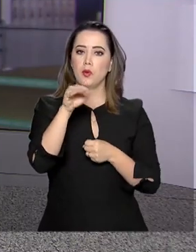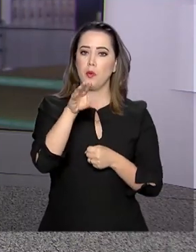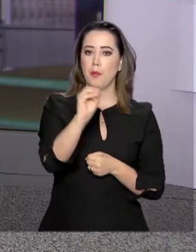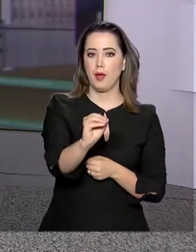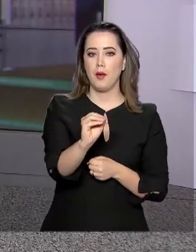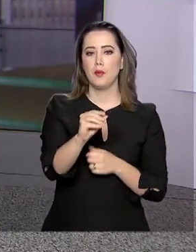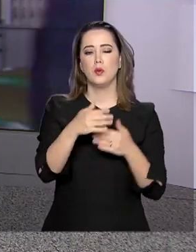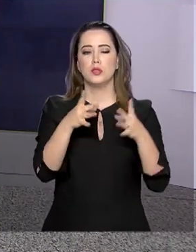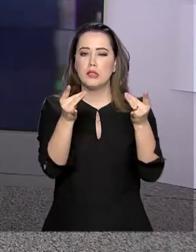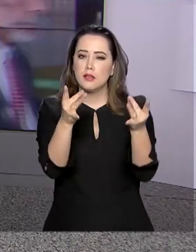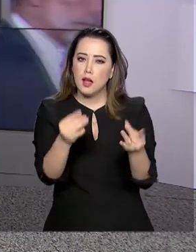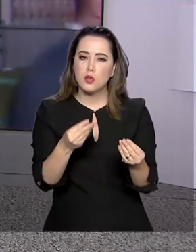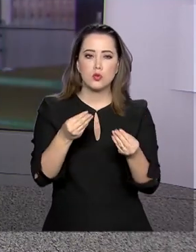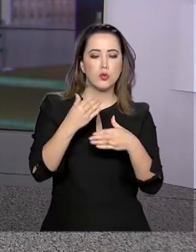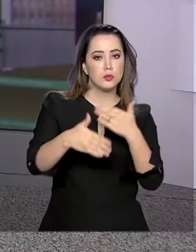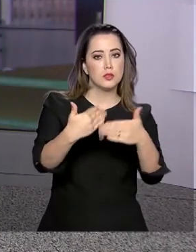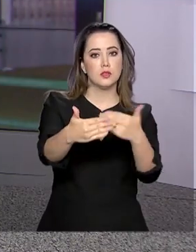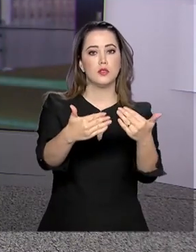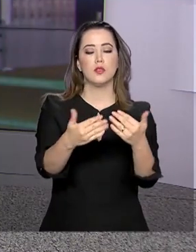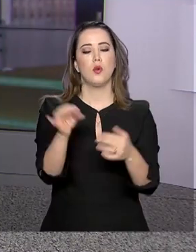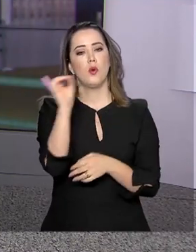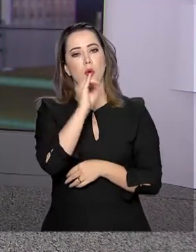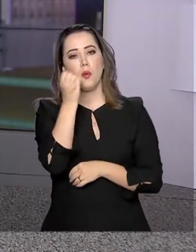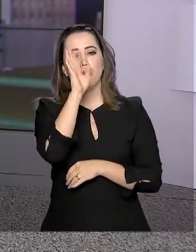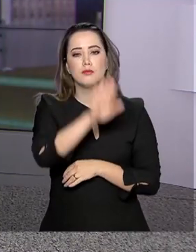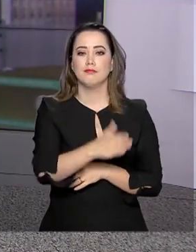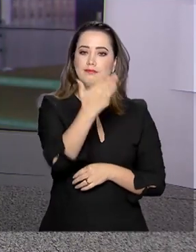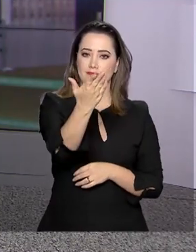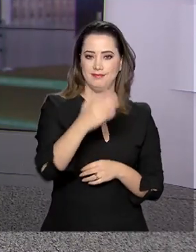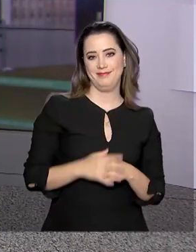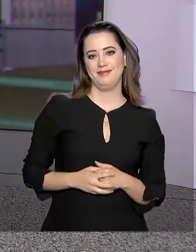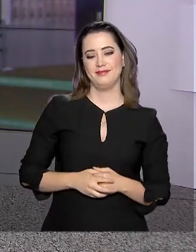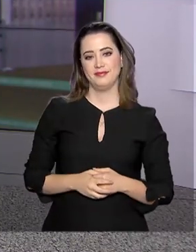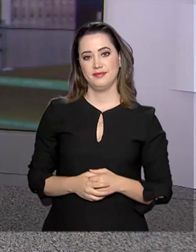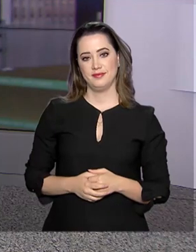detalhes sobre o andamento da sessão. Olá, Pablo. Boa tarde para você.